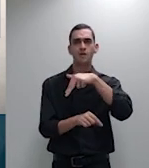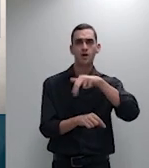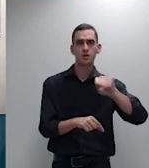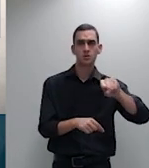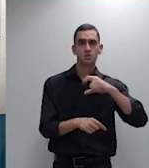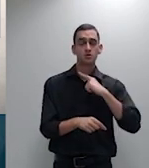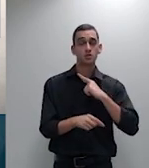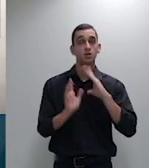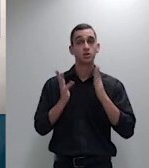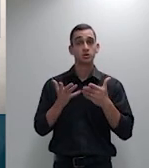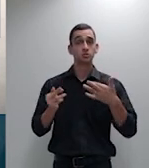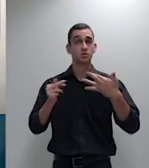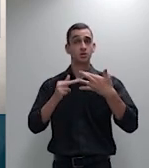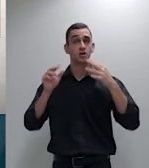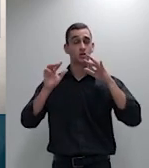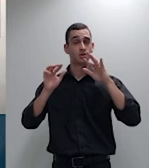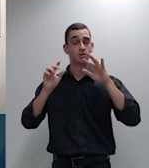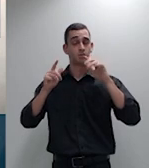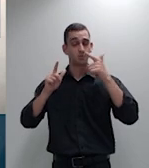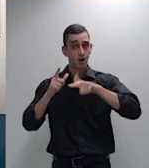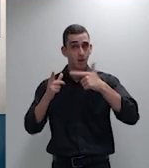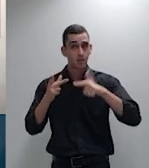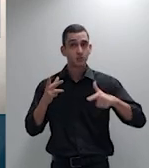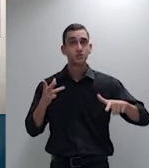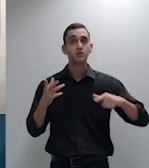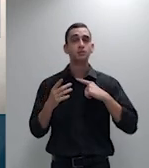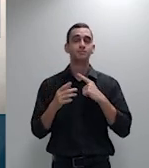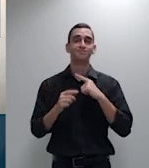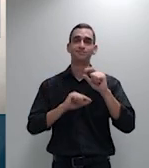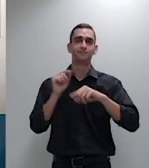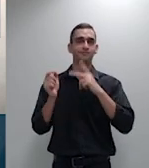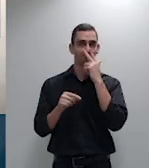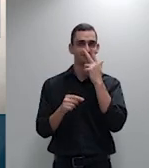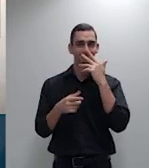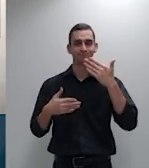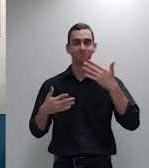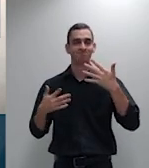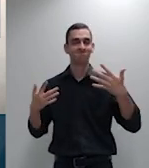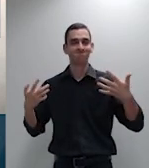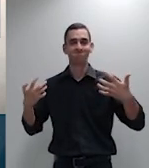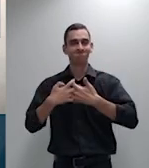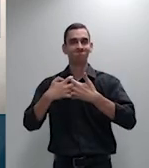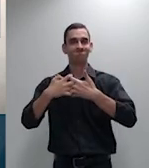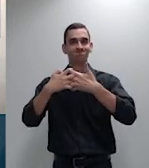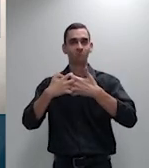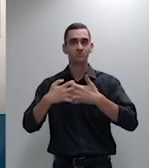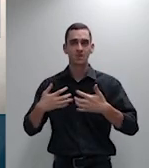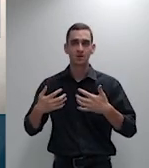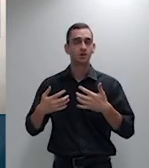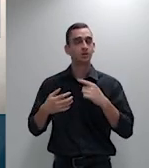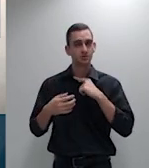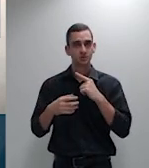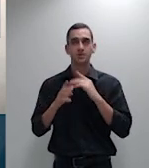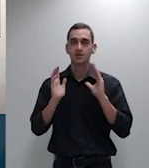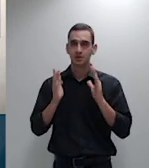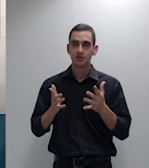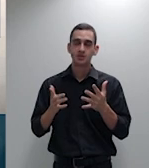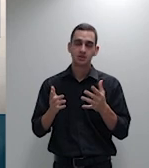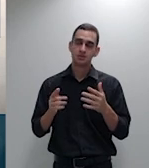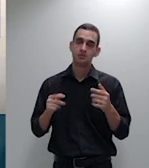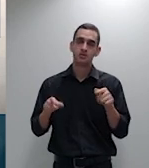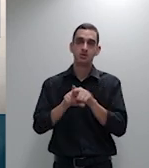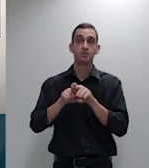repetitivo seria colidivo com o princípio da presunção de legalidade dos atos